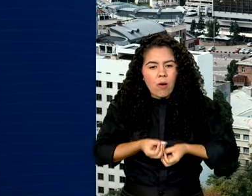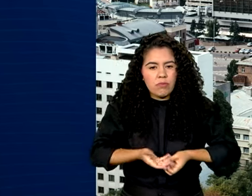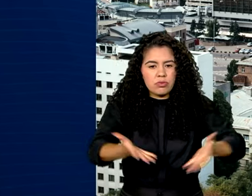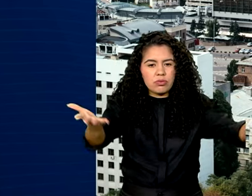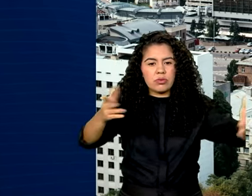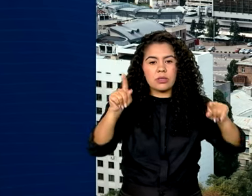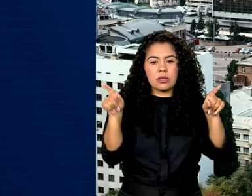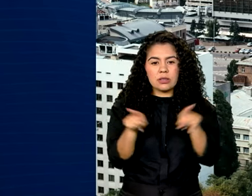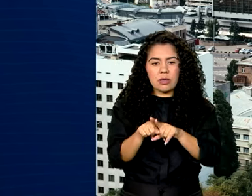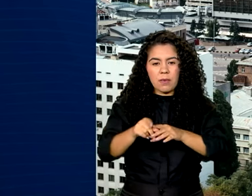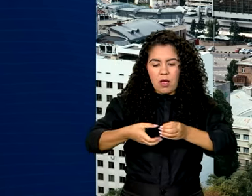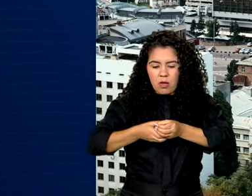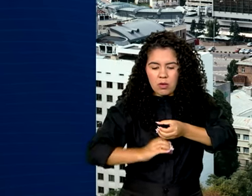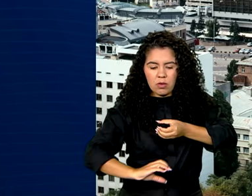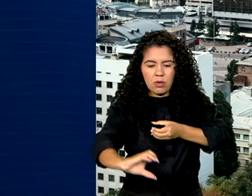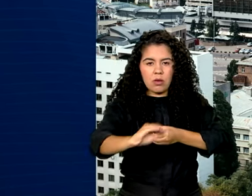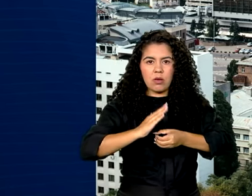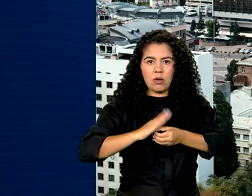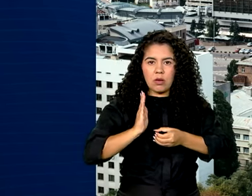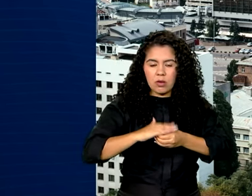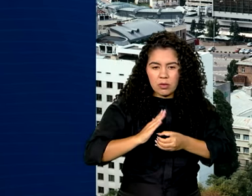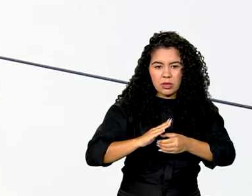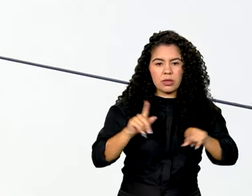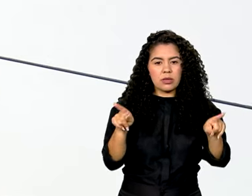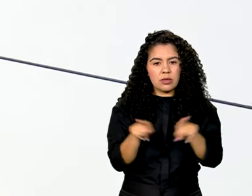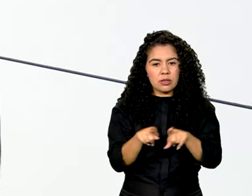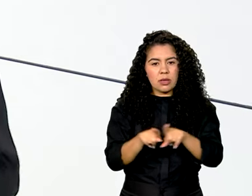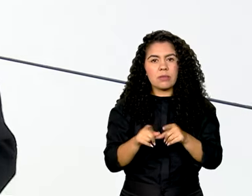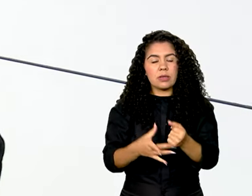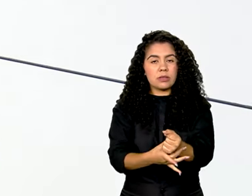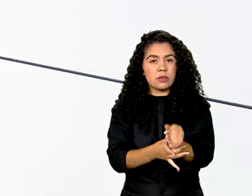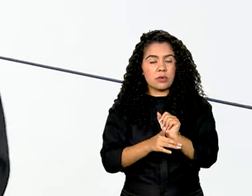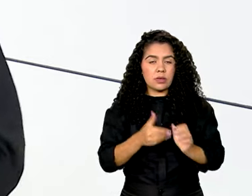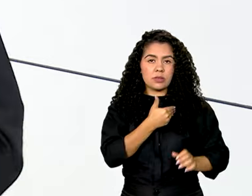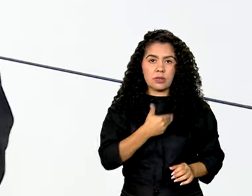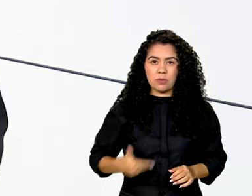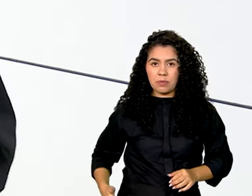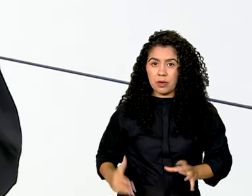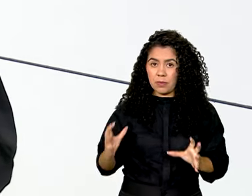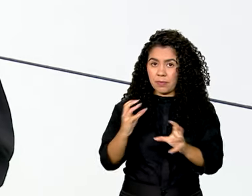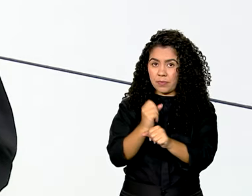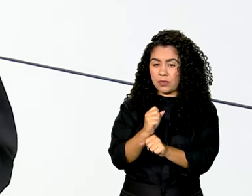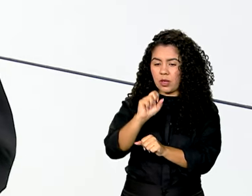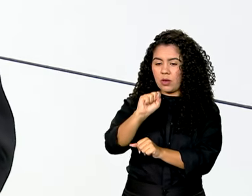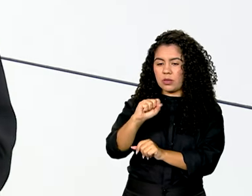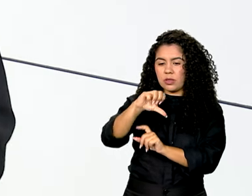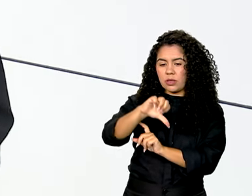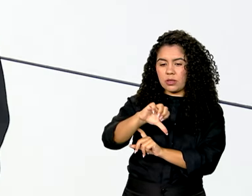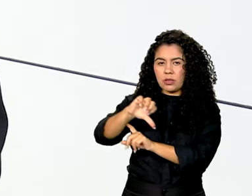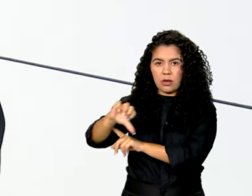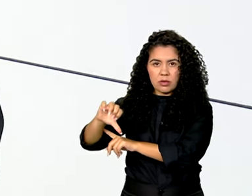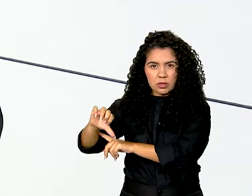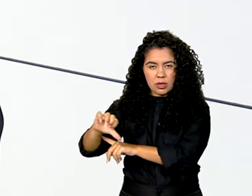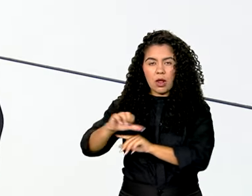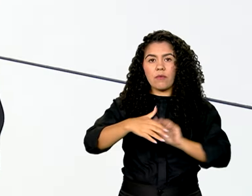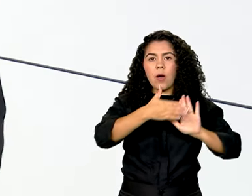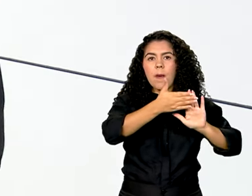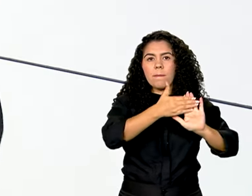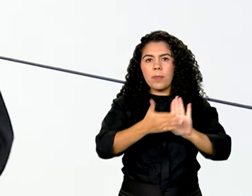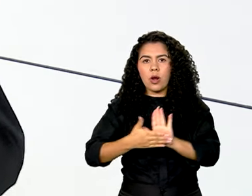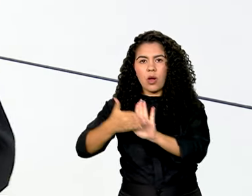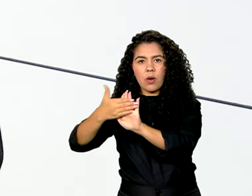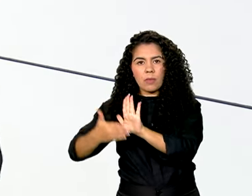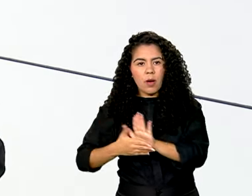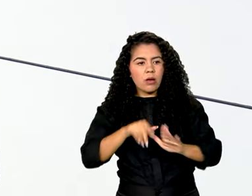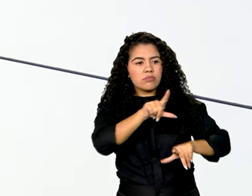Convive da Justiça e Segurança Pública. As 899 propostas selecionadas